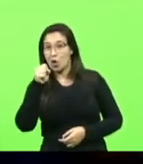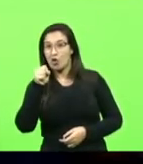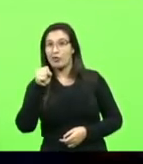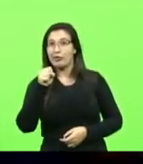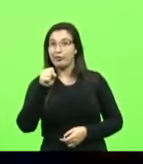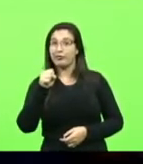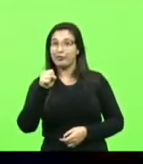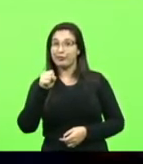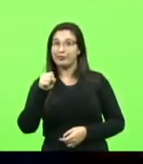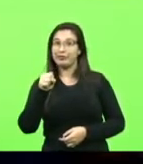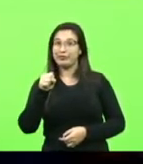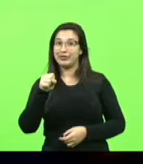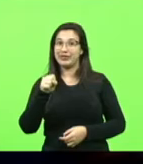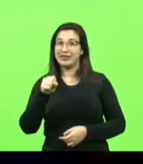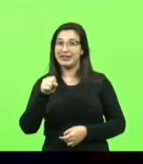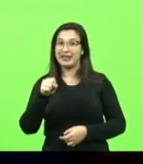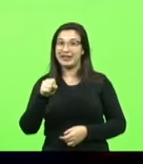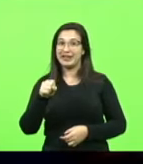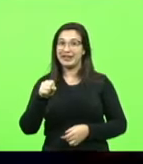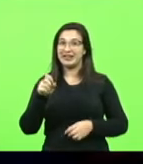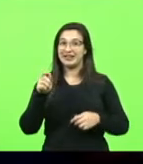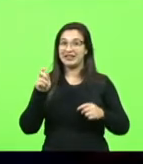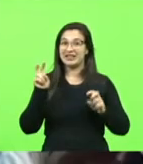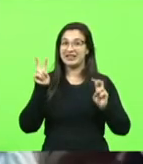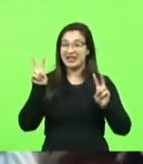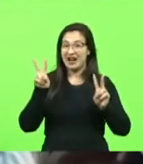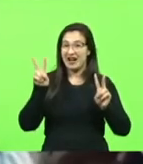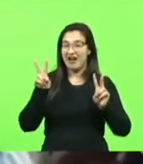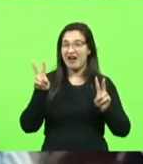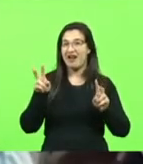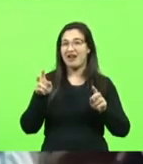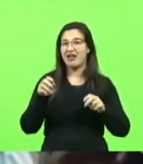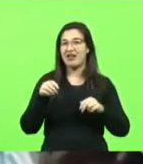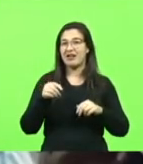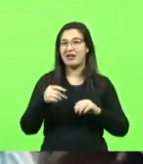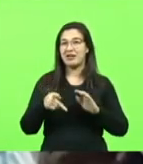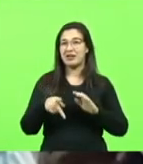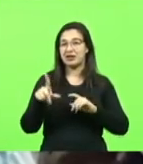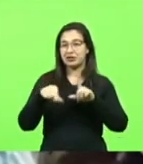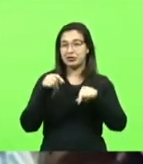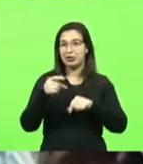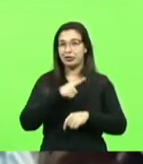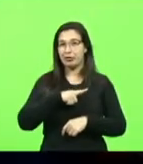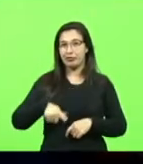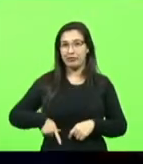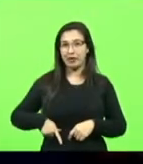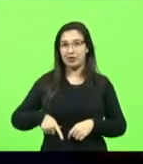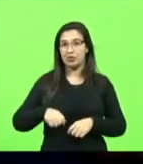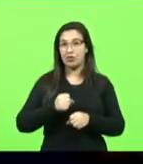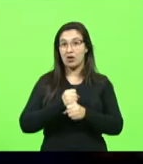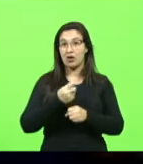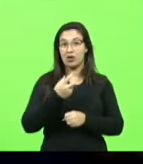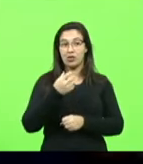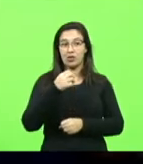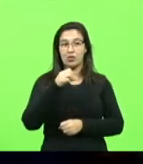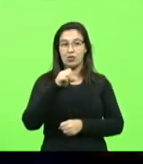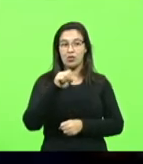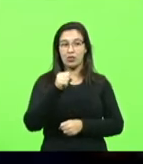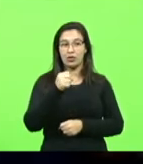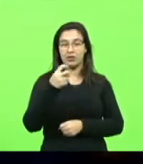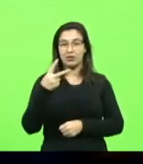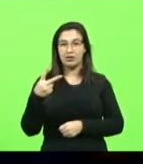Senado ou para governo? Para governo. E foi em 82, então. Ali o pau comia.